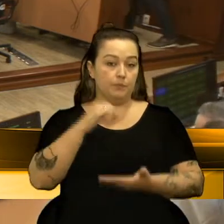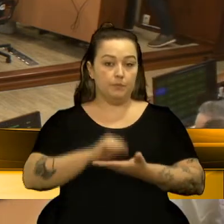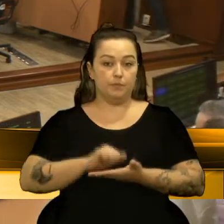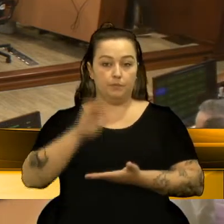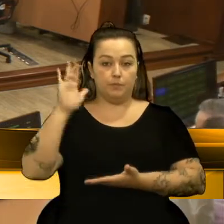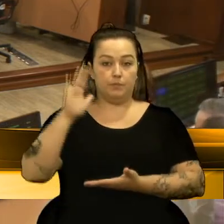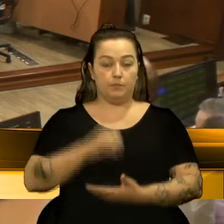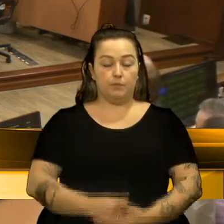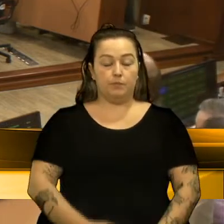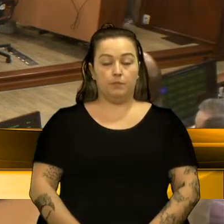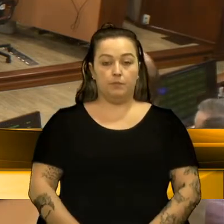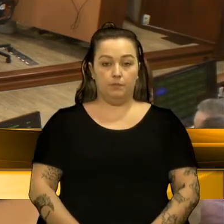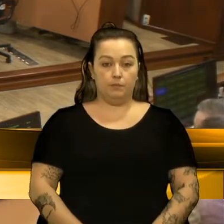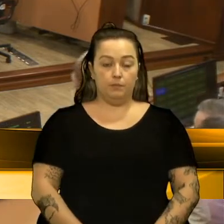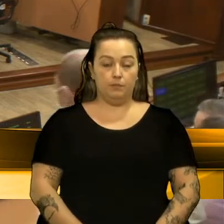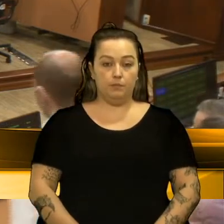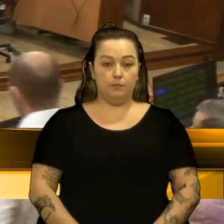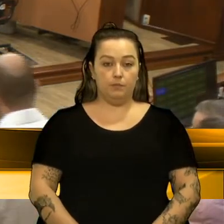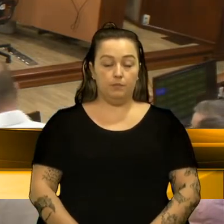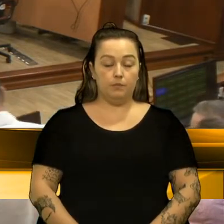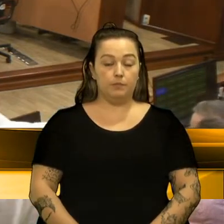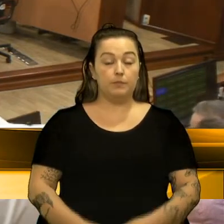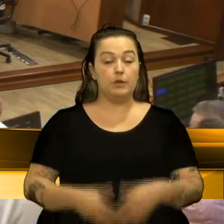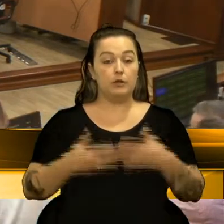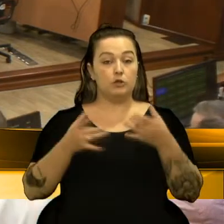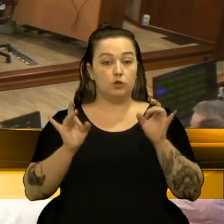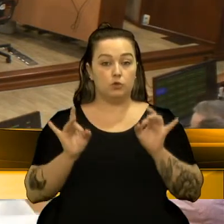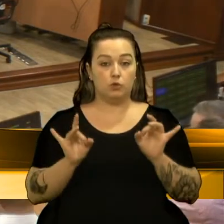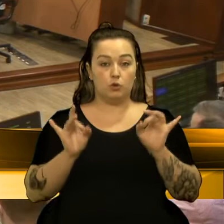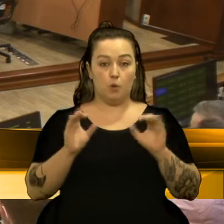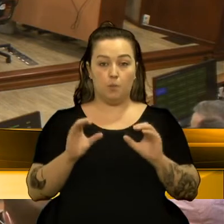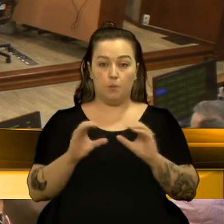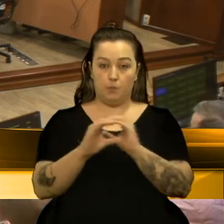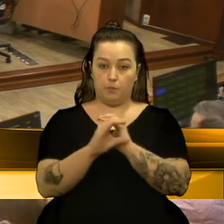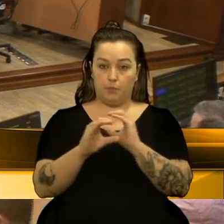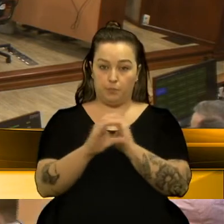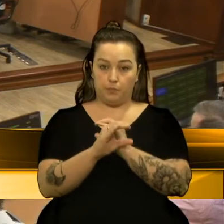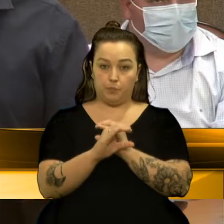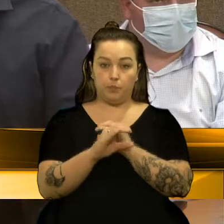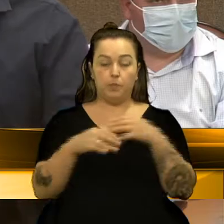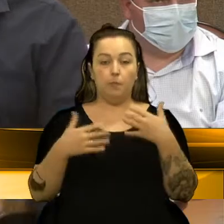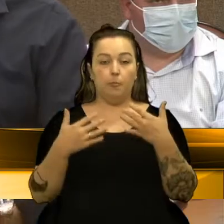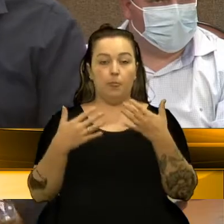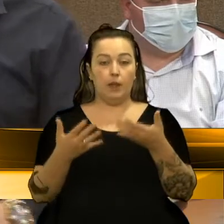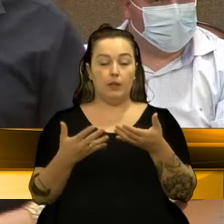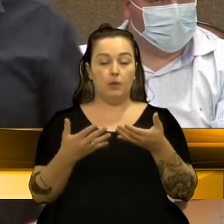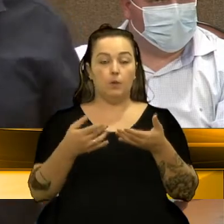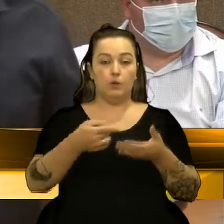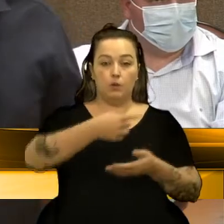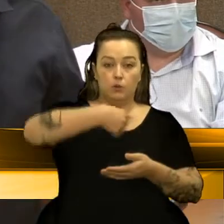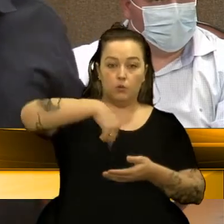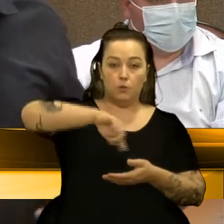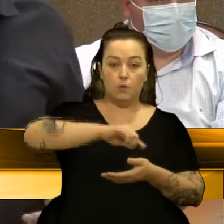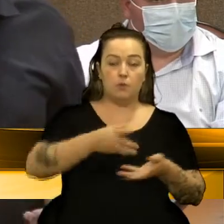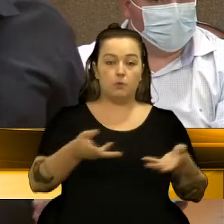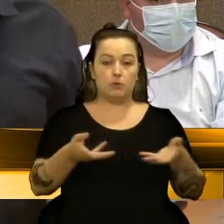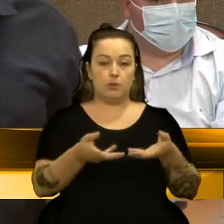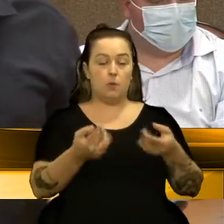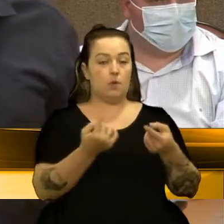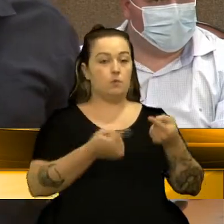Posso, o senhor pediu... Não, pediu a parte. Então, só para concluir, a gente aqui debate essa situação que o